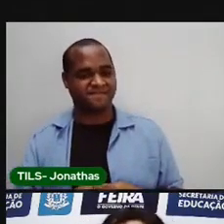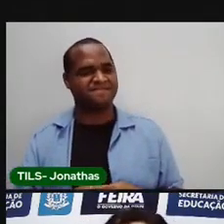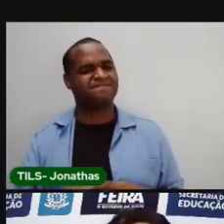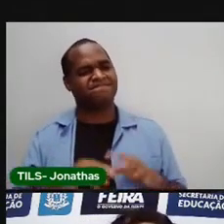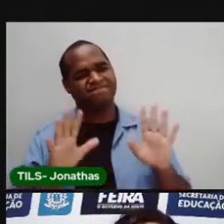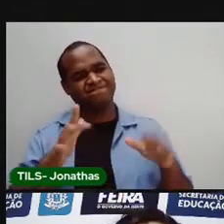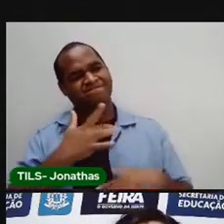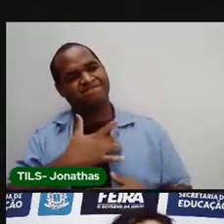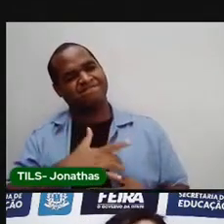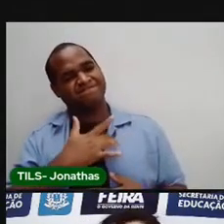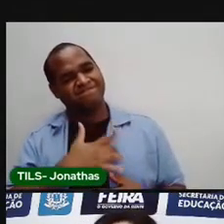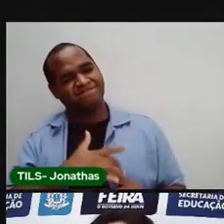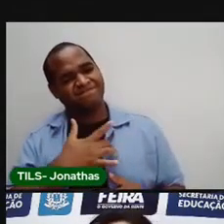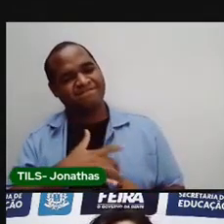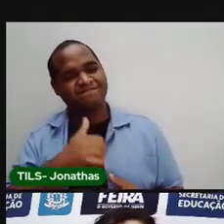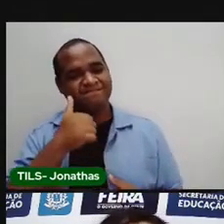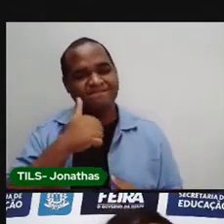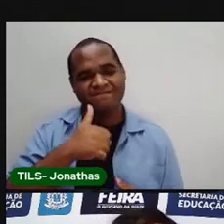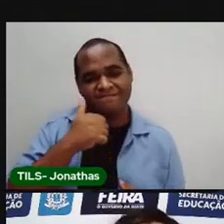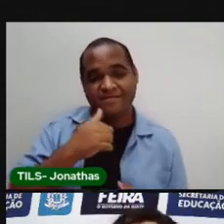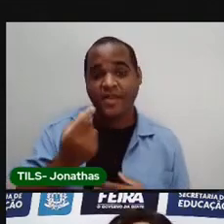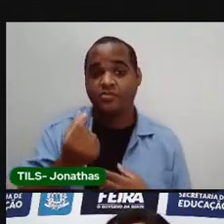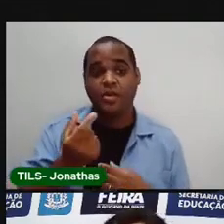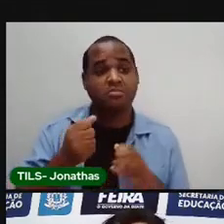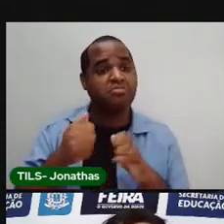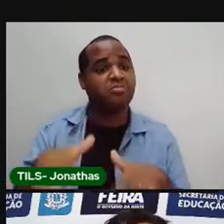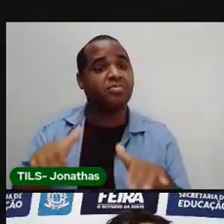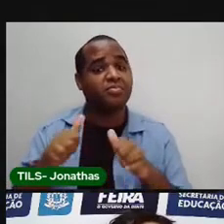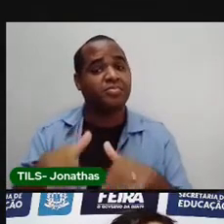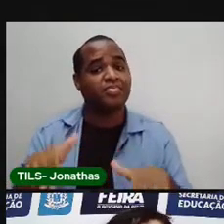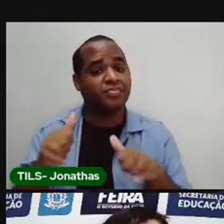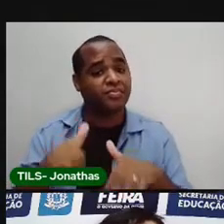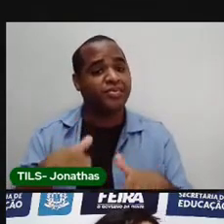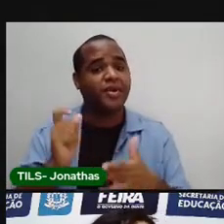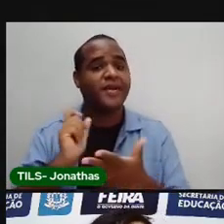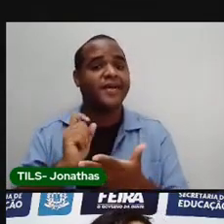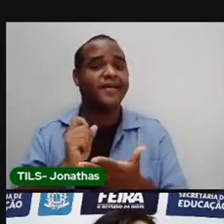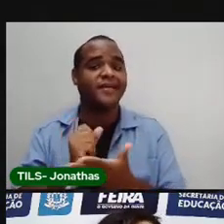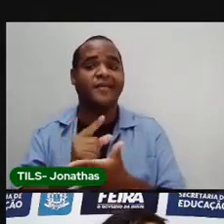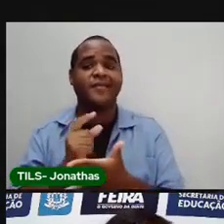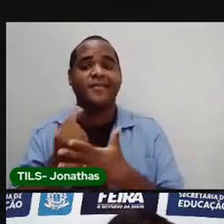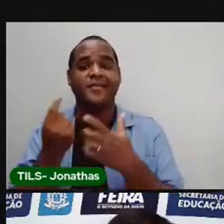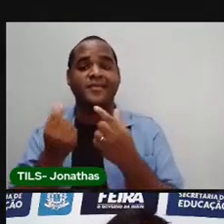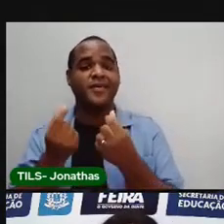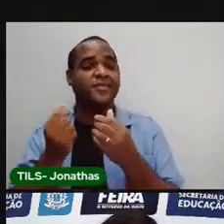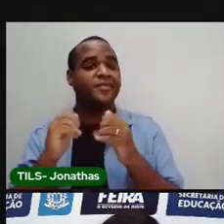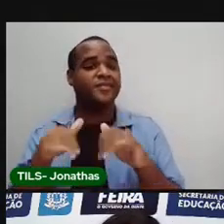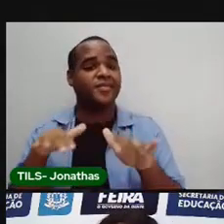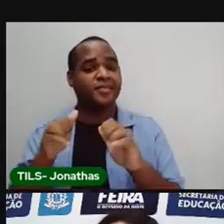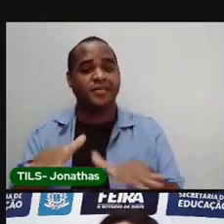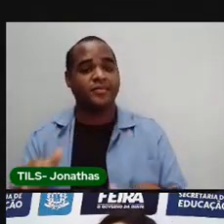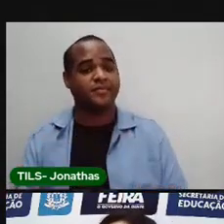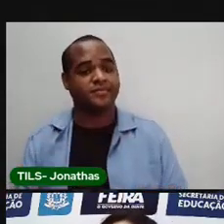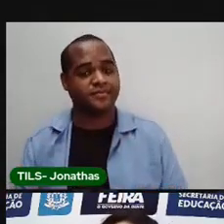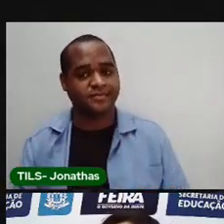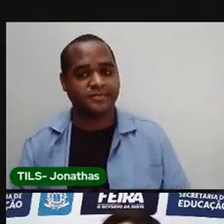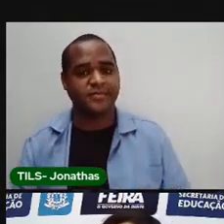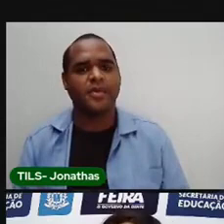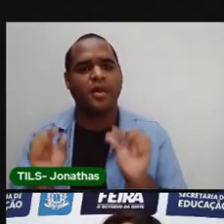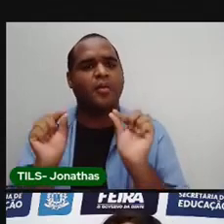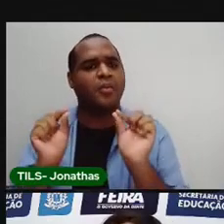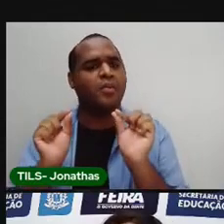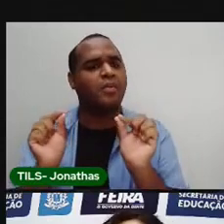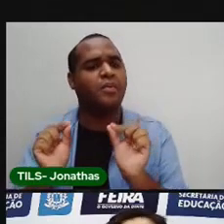Sadinha da senhora. Dinheiro foi embora. Ela fez alguma coisa e levou o dinheiro dela. O que foi que